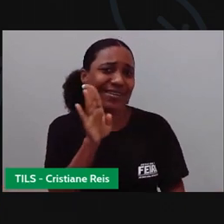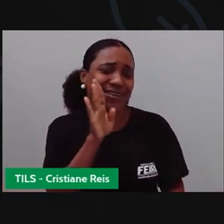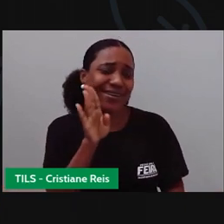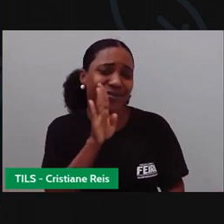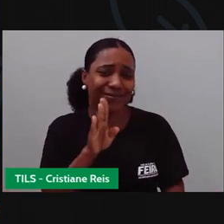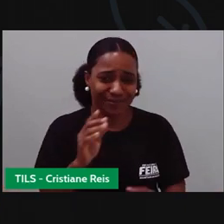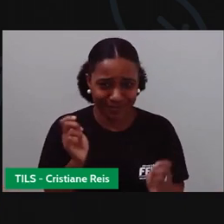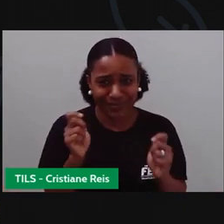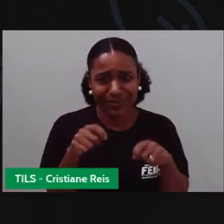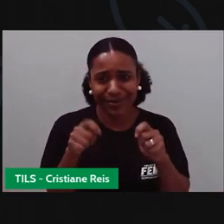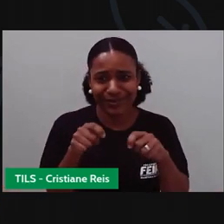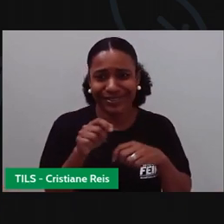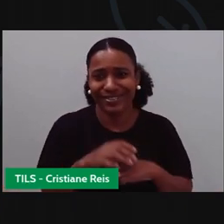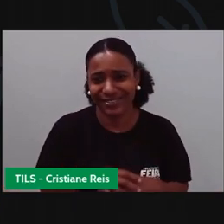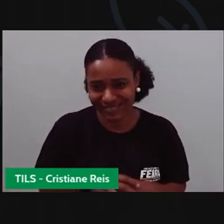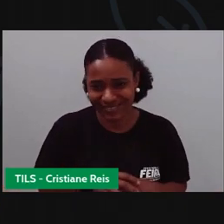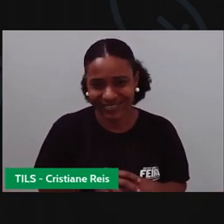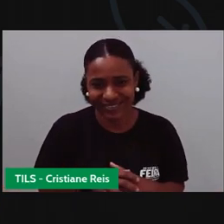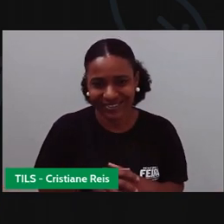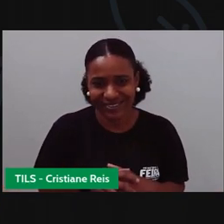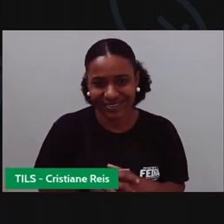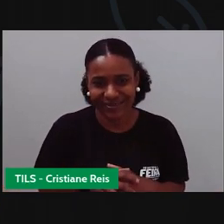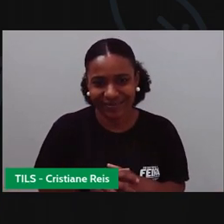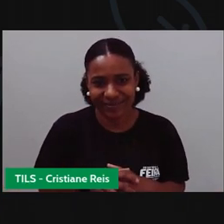Posso usar o papelão pra poder fazer isso aqui, ó.